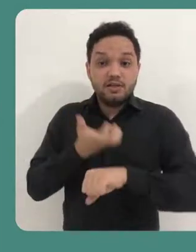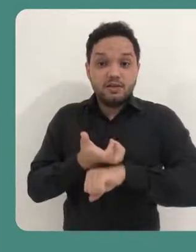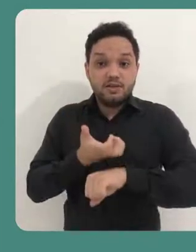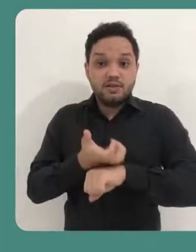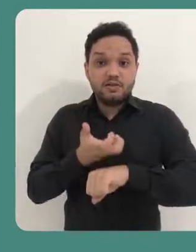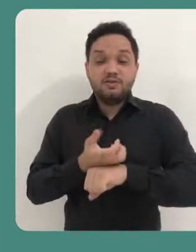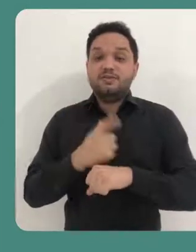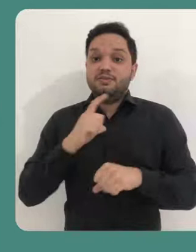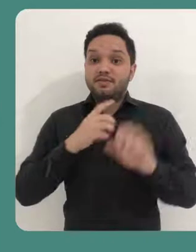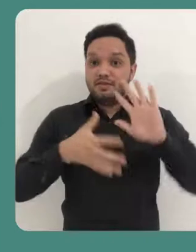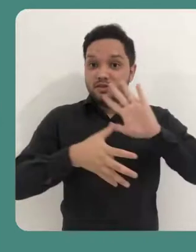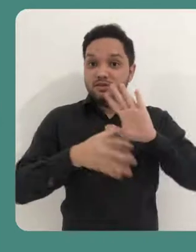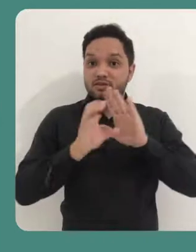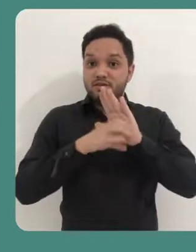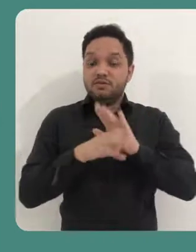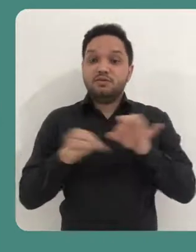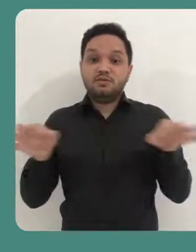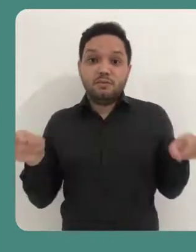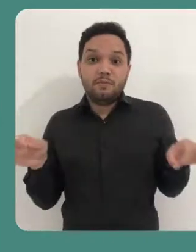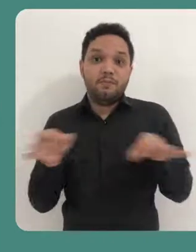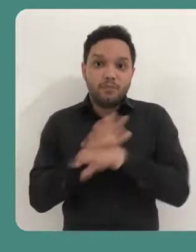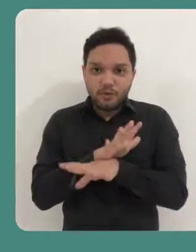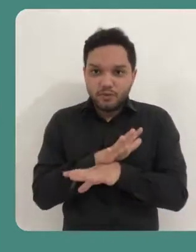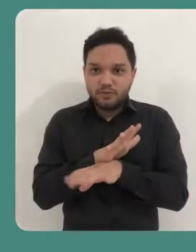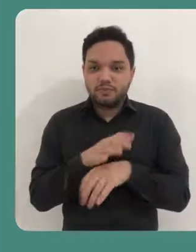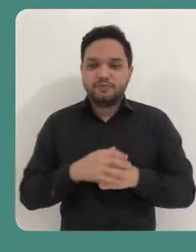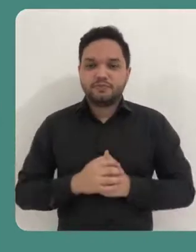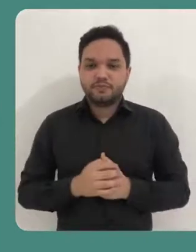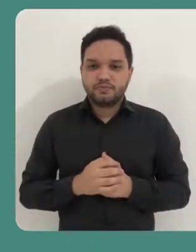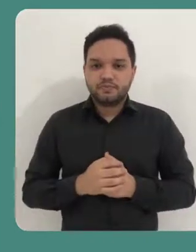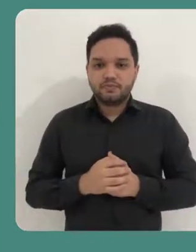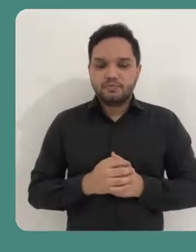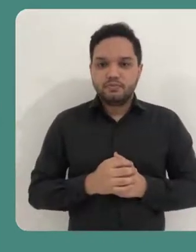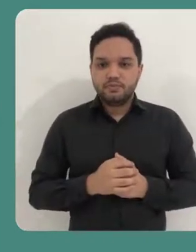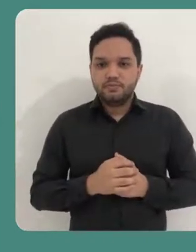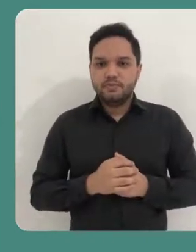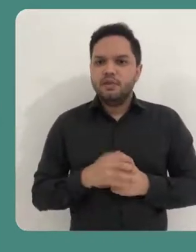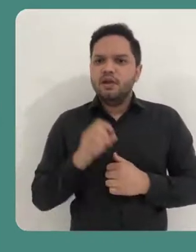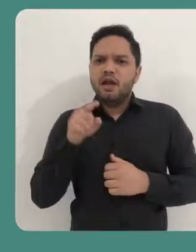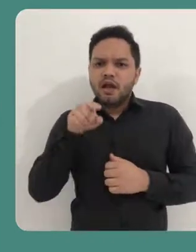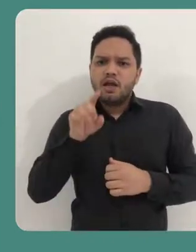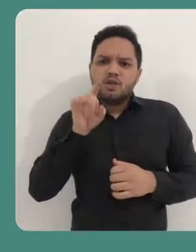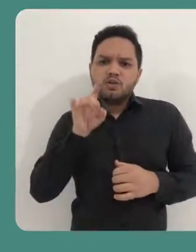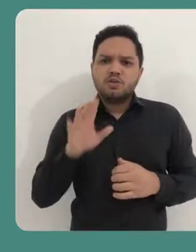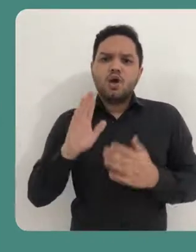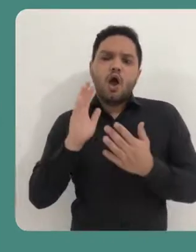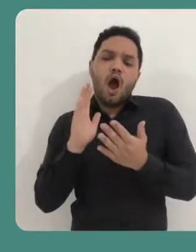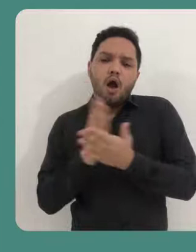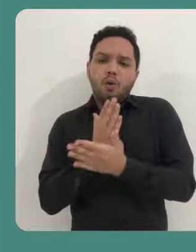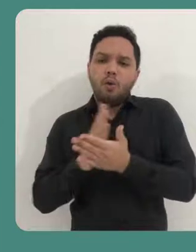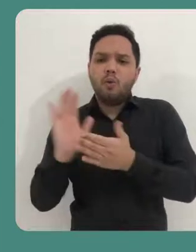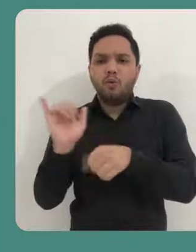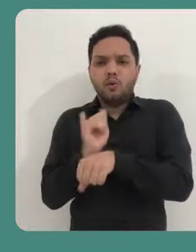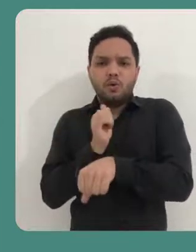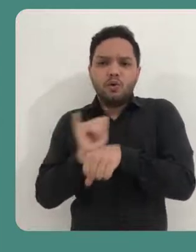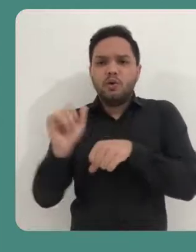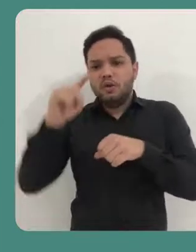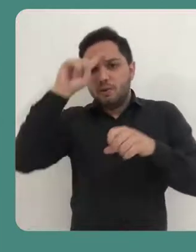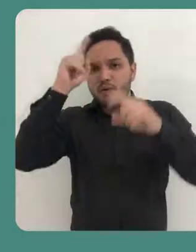disciplina, então, eles vão ter um mapa conceitual total da sua unidade curricular. Essas são apenas algumas